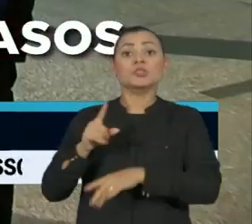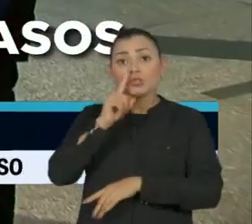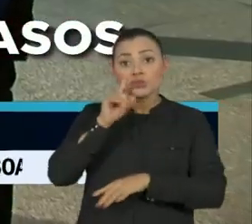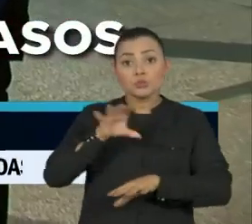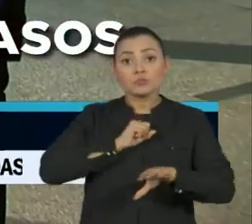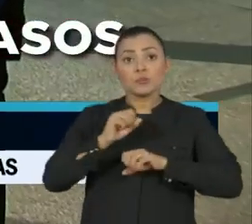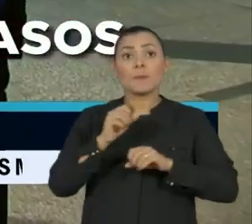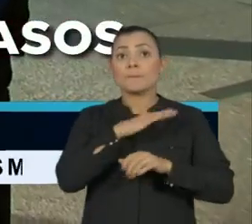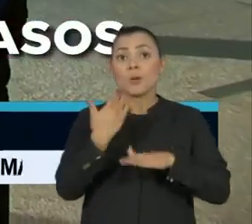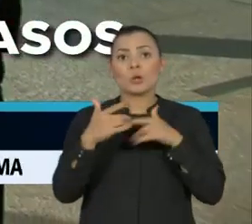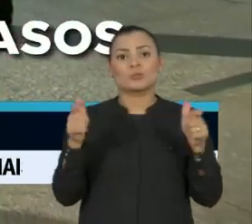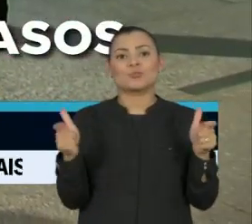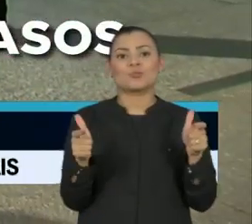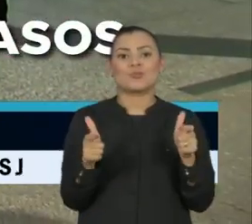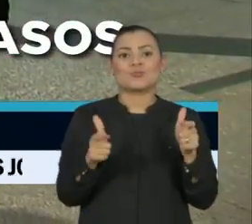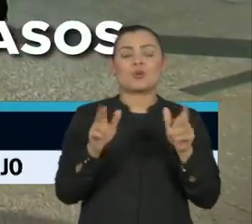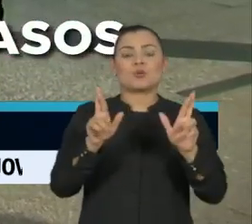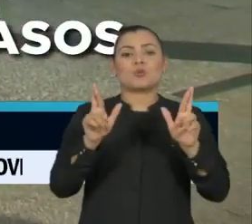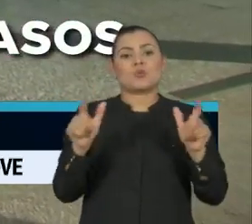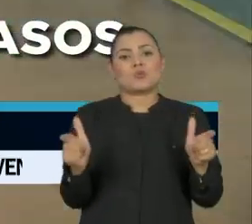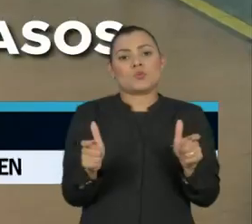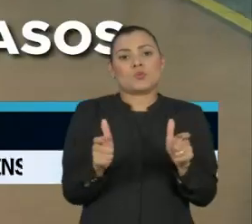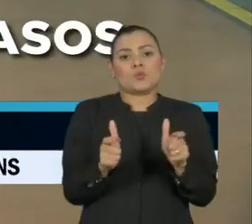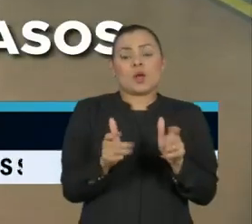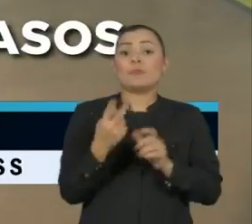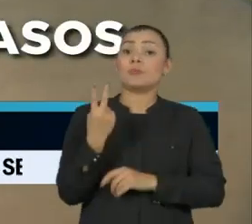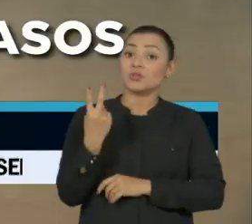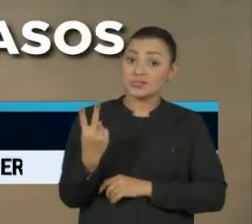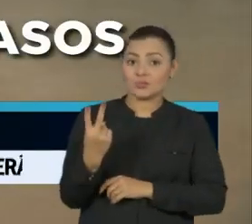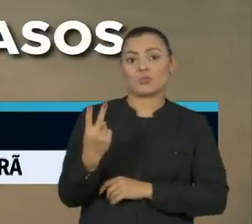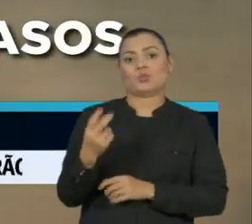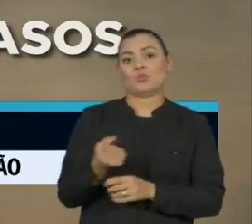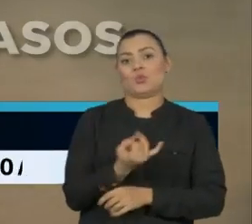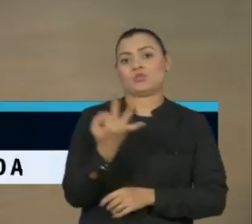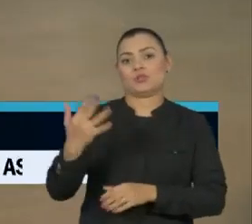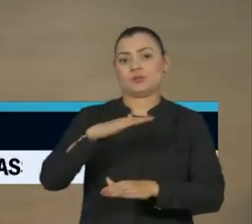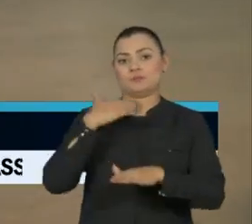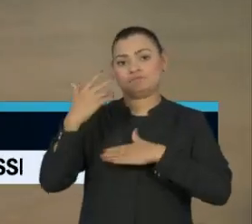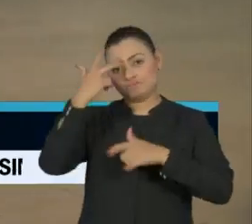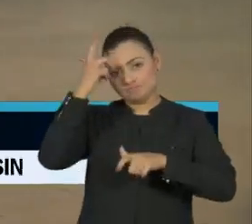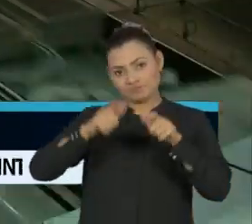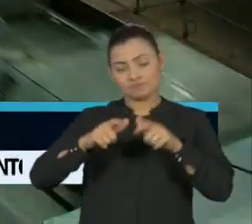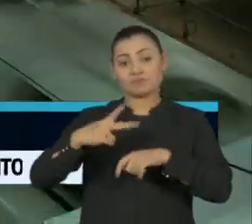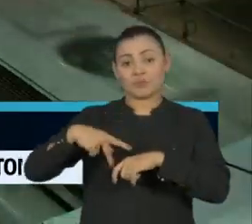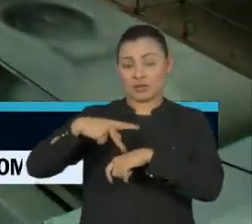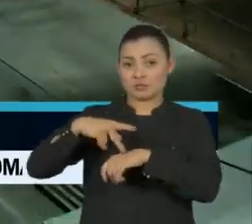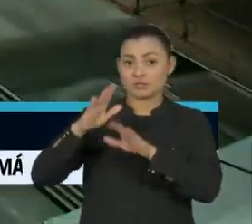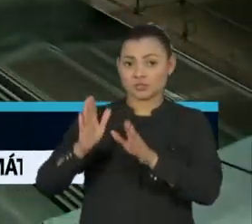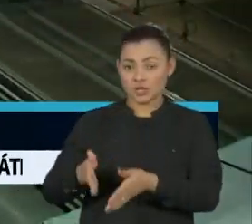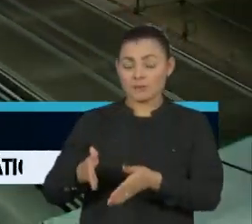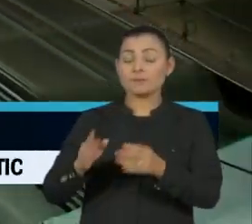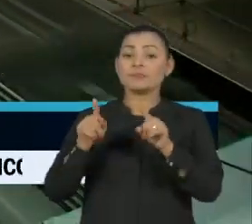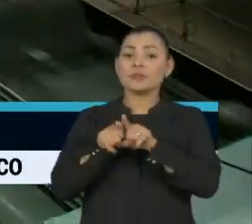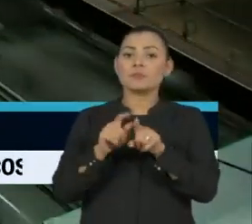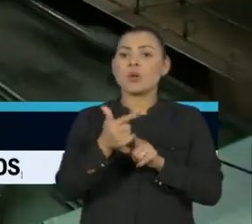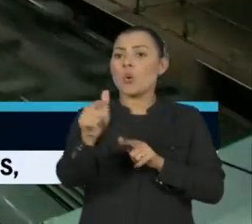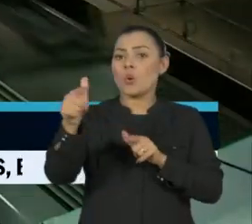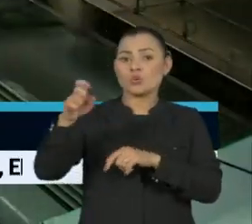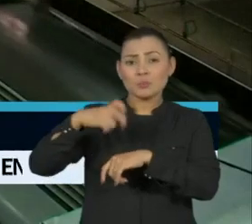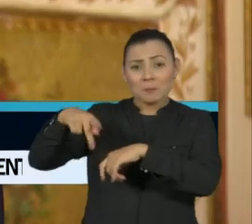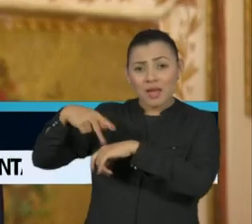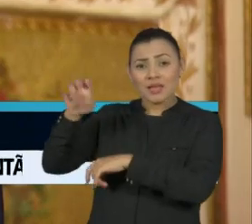começou a baixar no país, que ainda é o segundo em número de casos. Medidas ainda distantes nos outros países